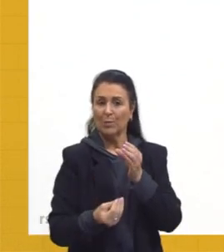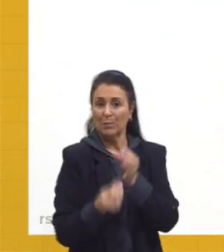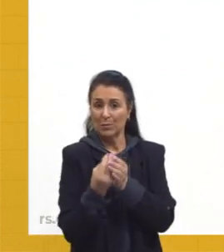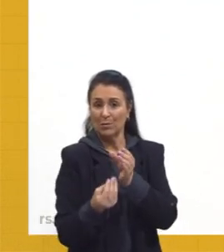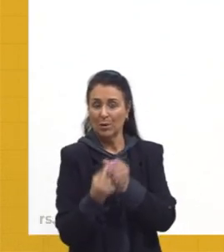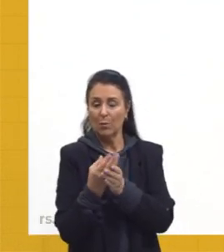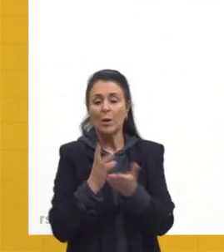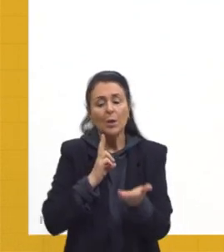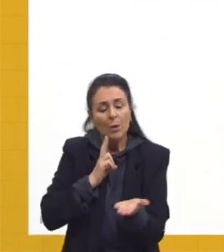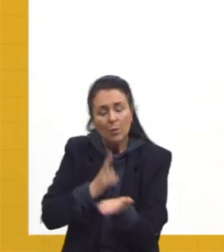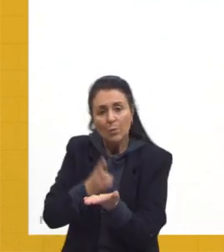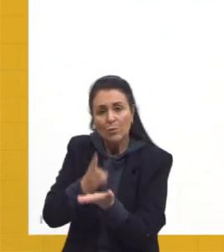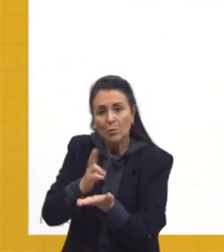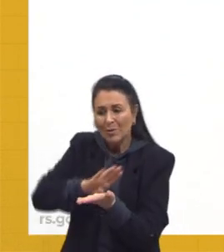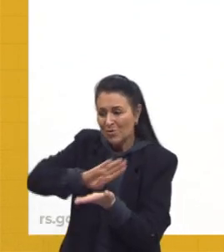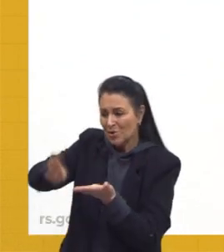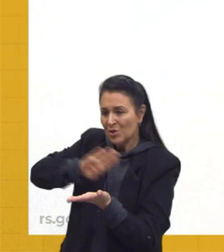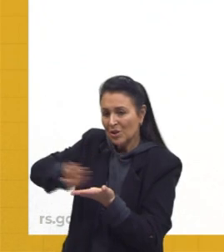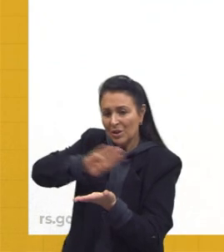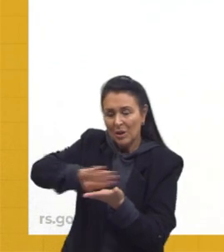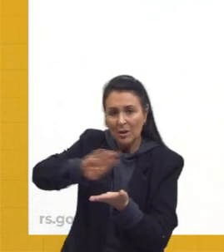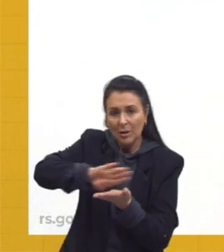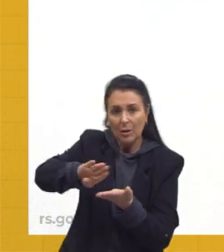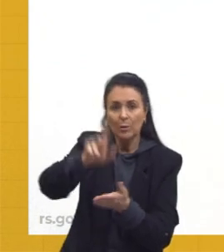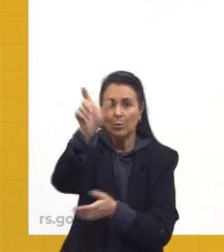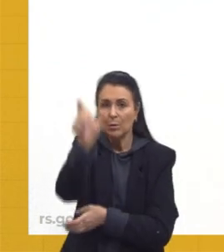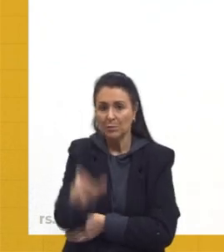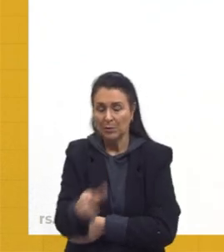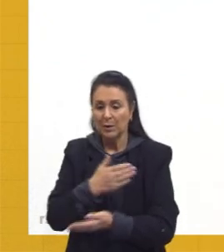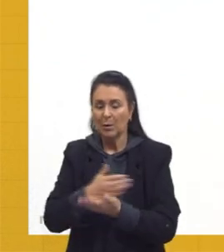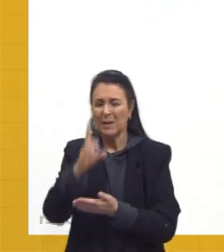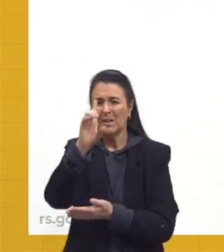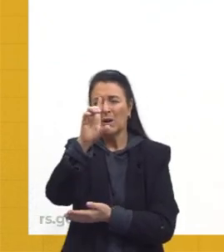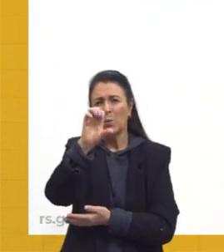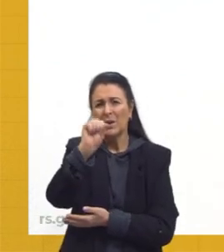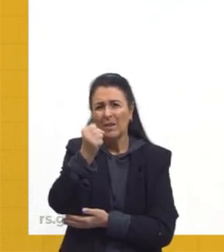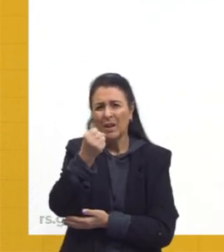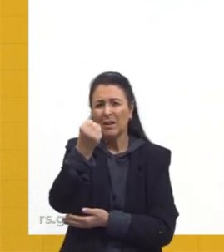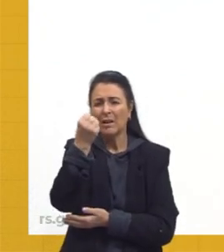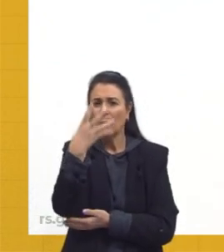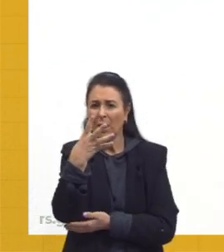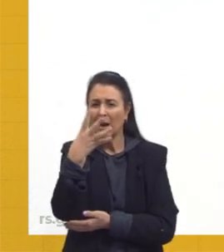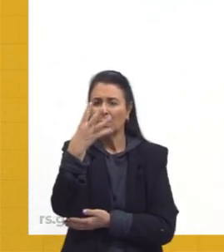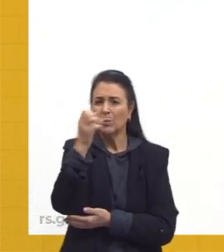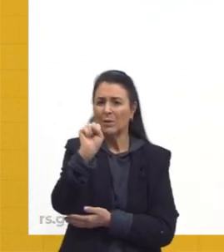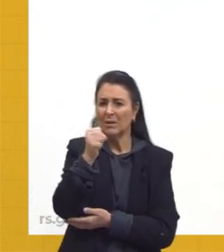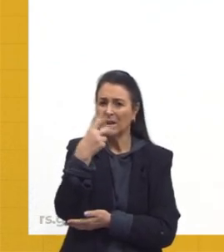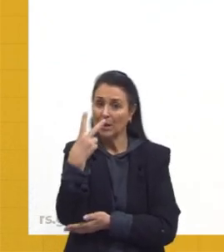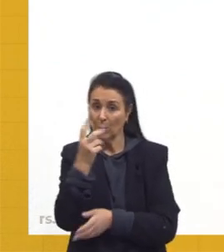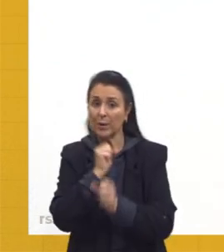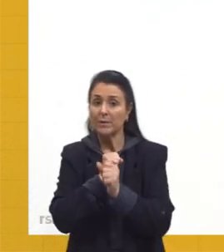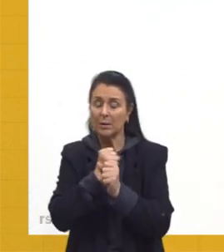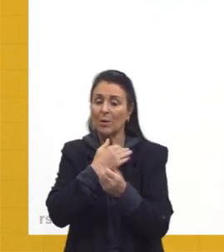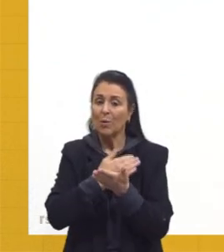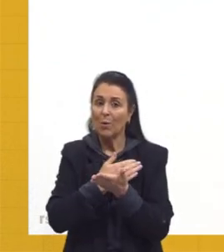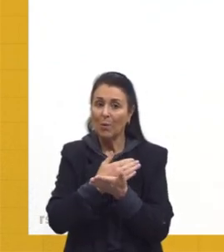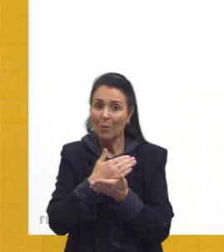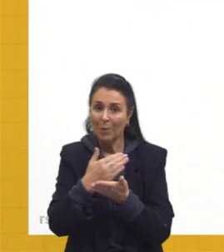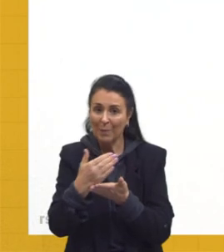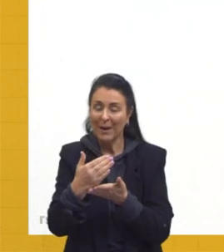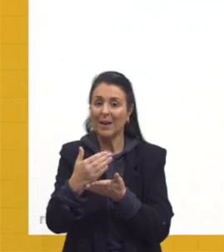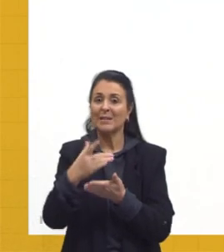e continua expulsando as pessoas. Então a partir de 84, 82, começa a surgir uma galera chamada